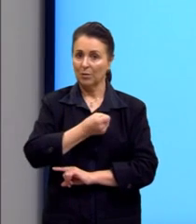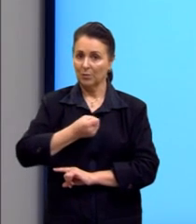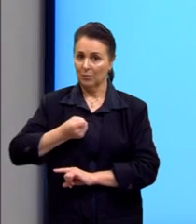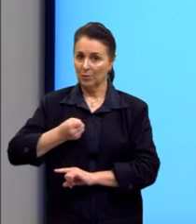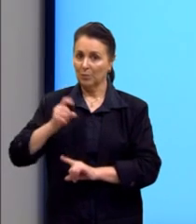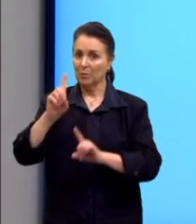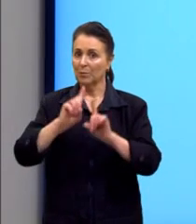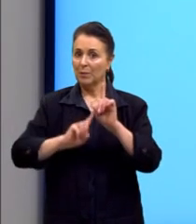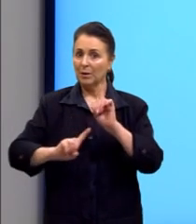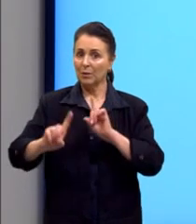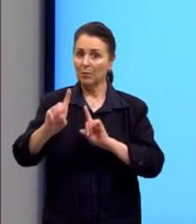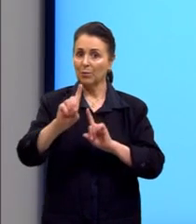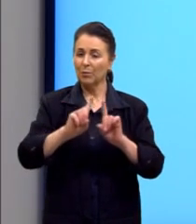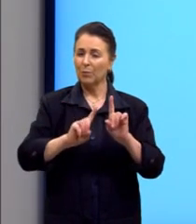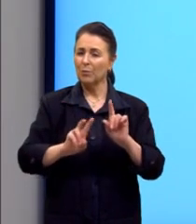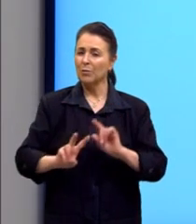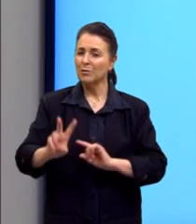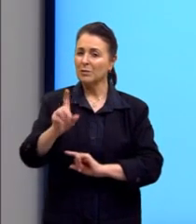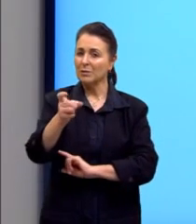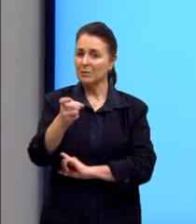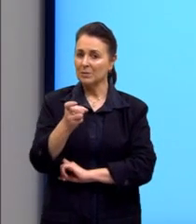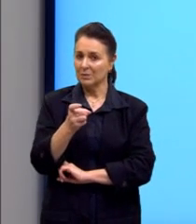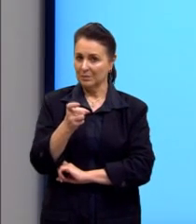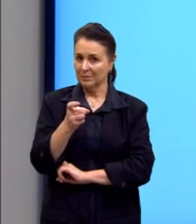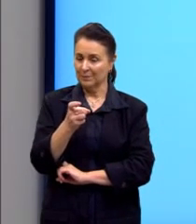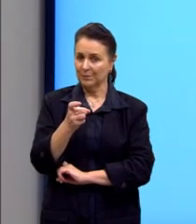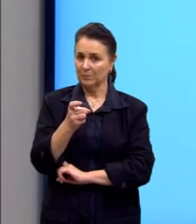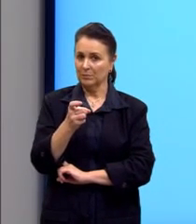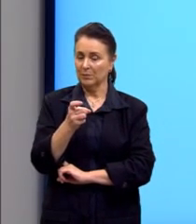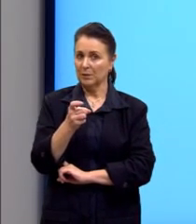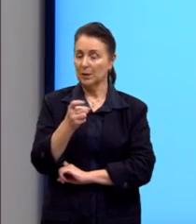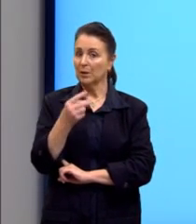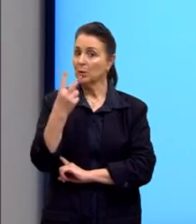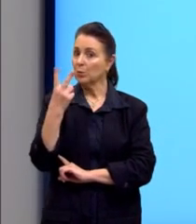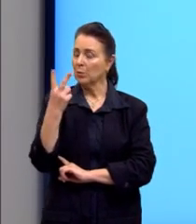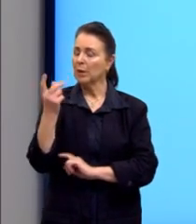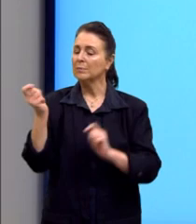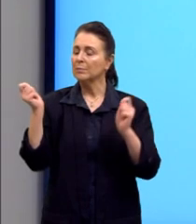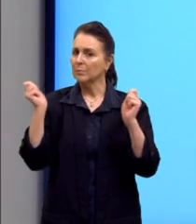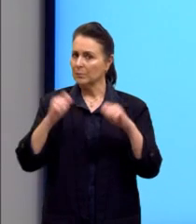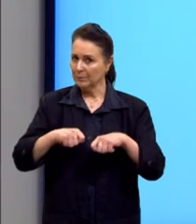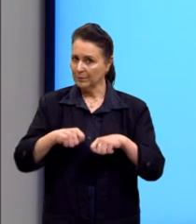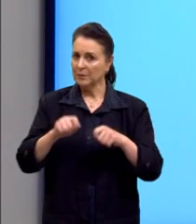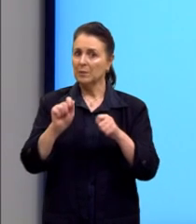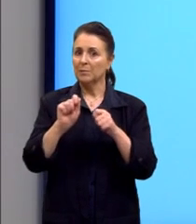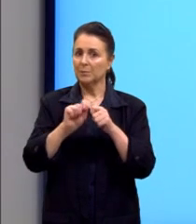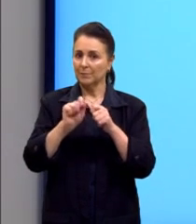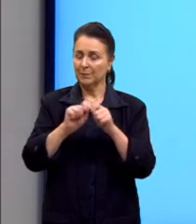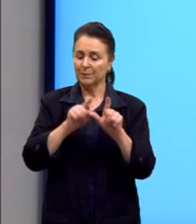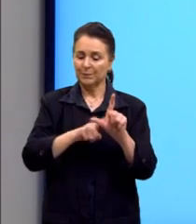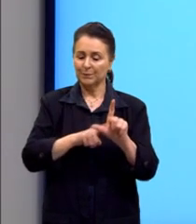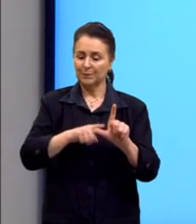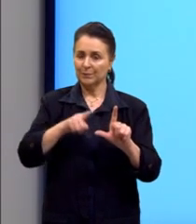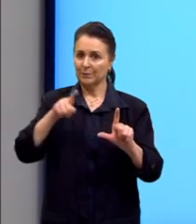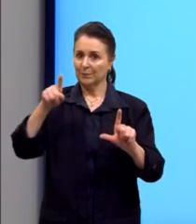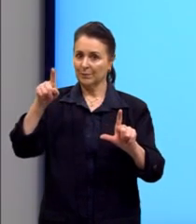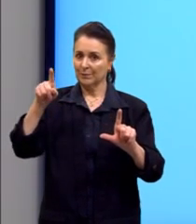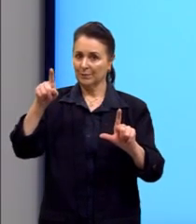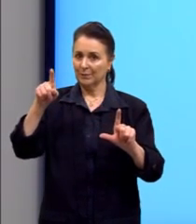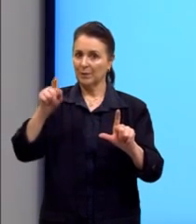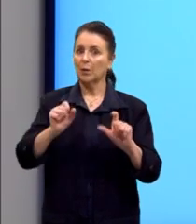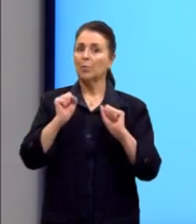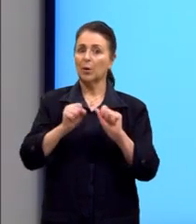alguns valores de x. Existem duas possibilidades para o comportamento do gráfico. Então, ele pode ser